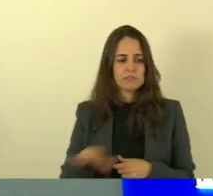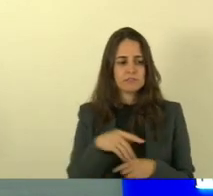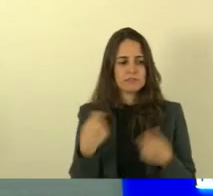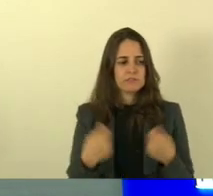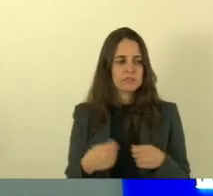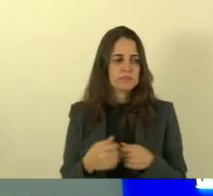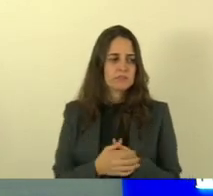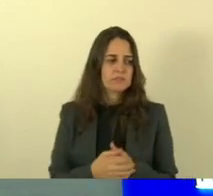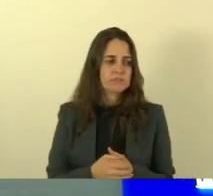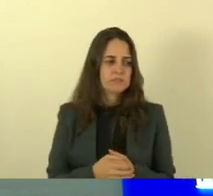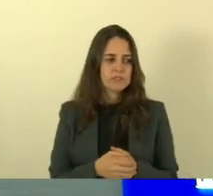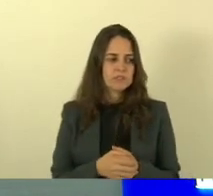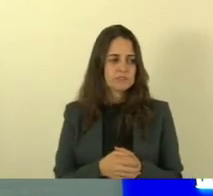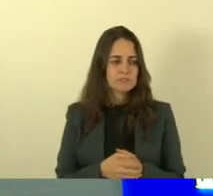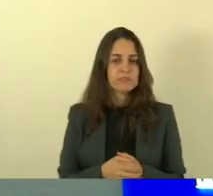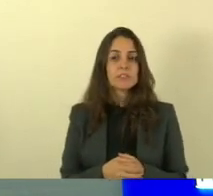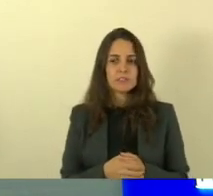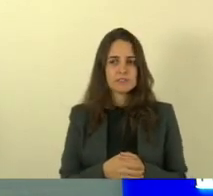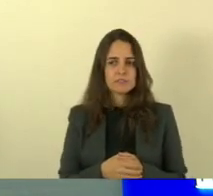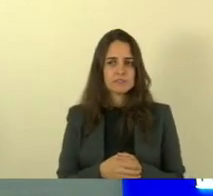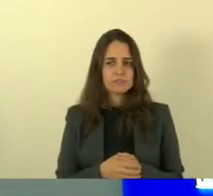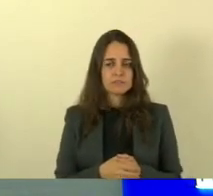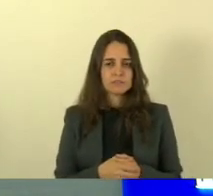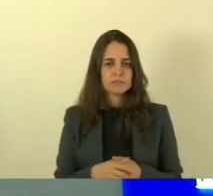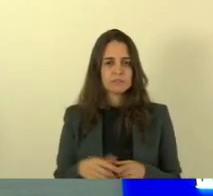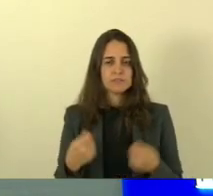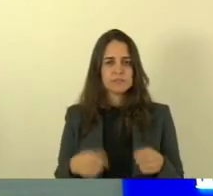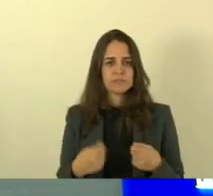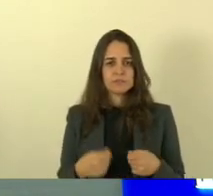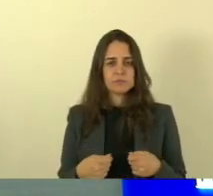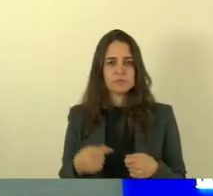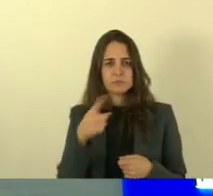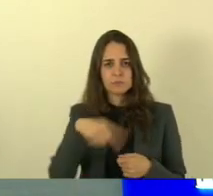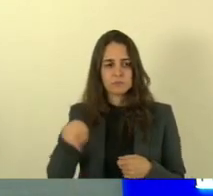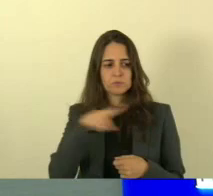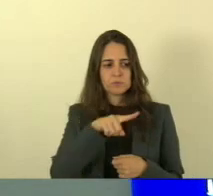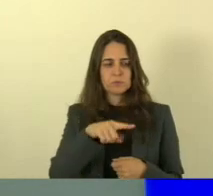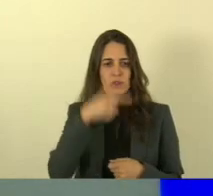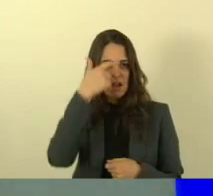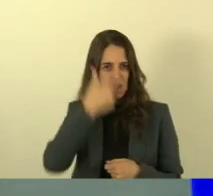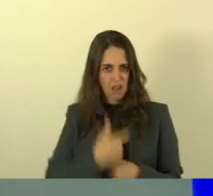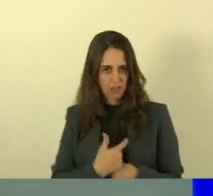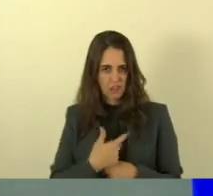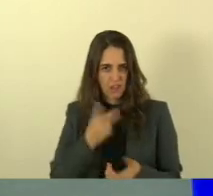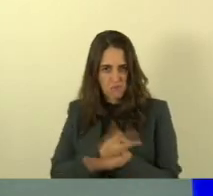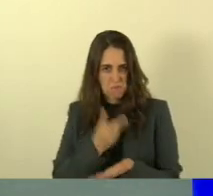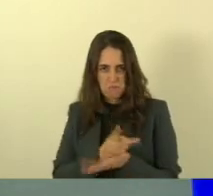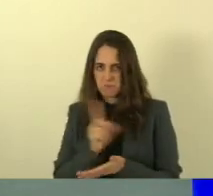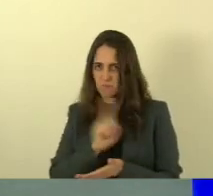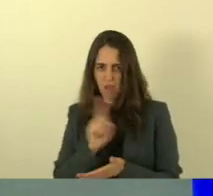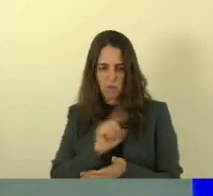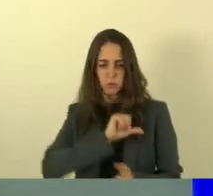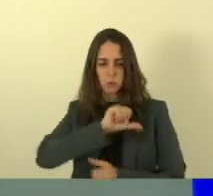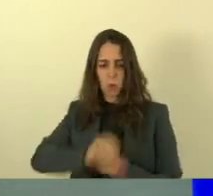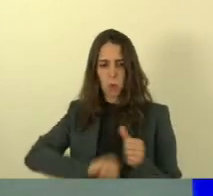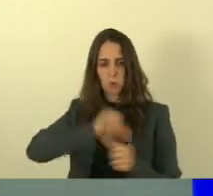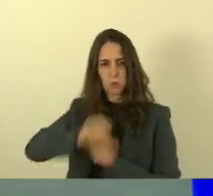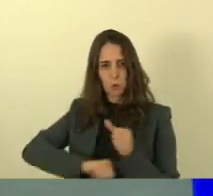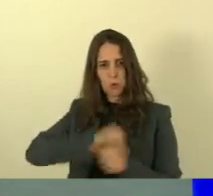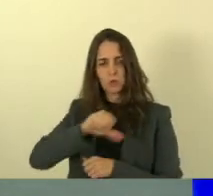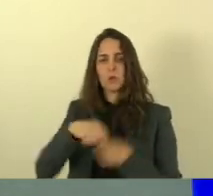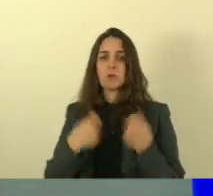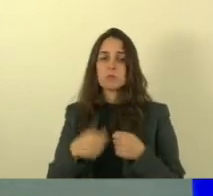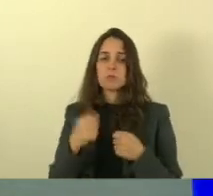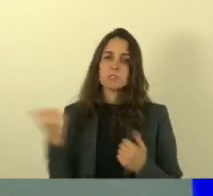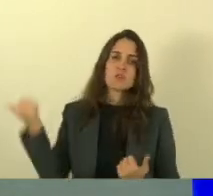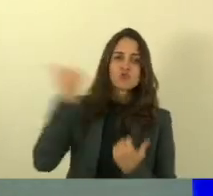vocês precisa de vocês nós estamos de passagem nós estamos de passagem e precisamos